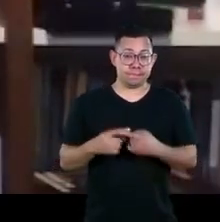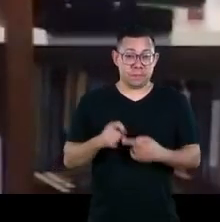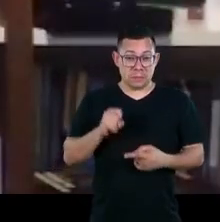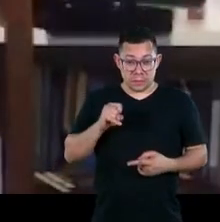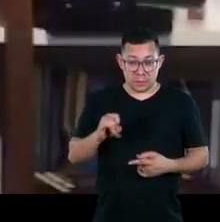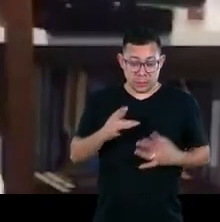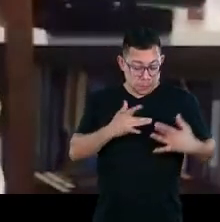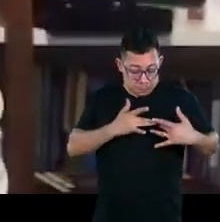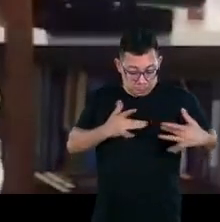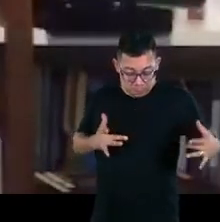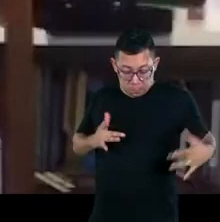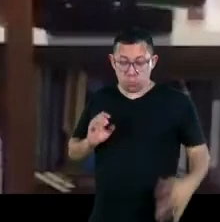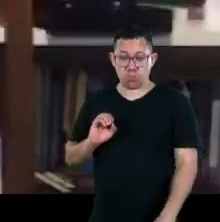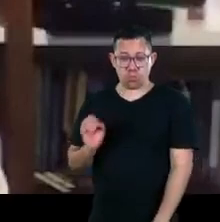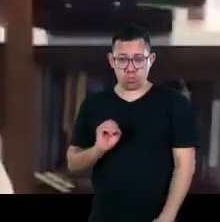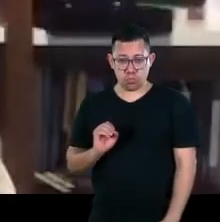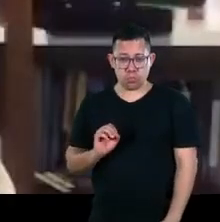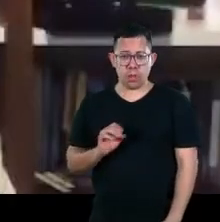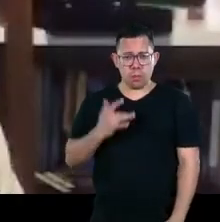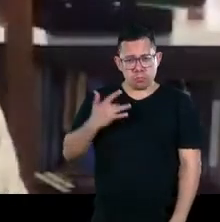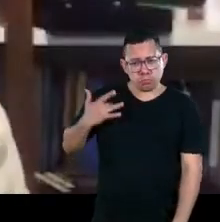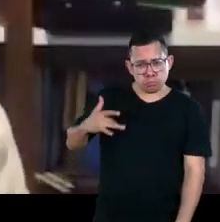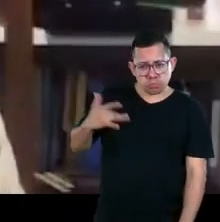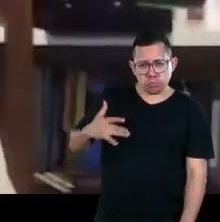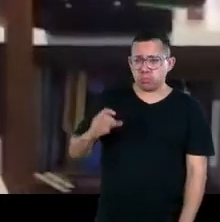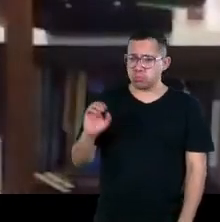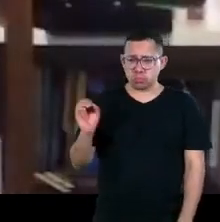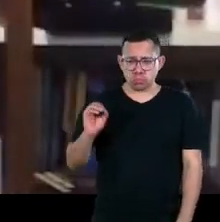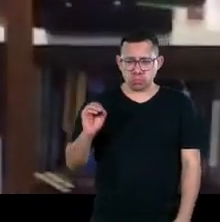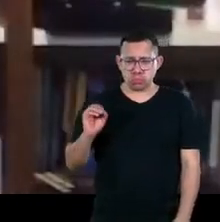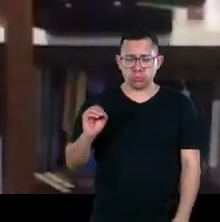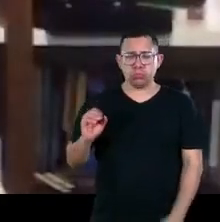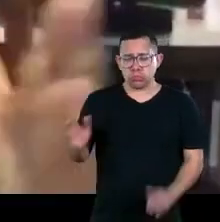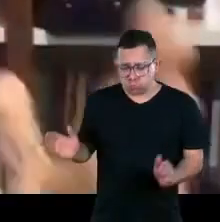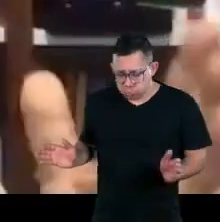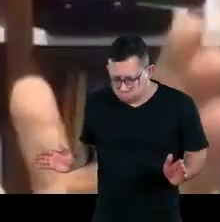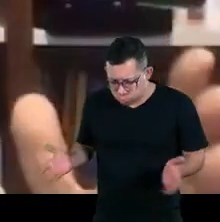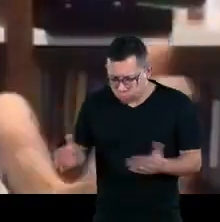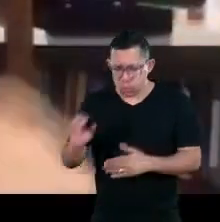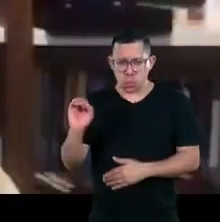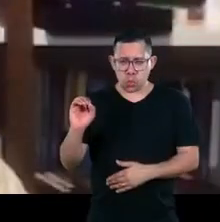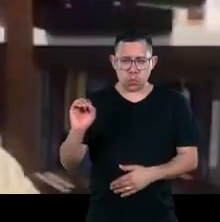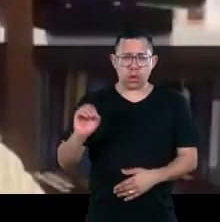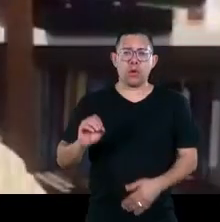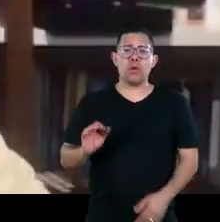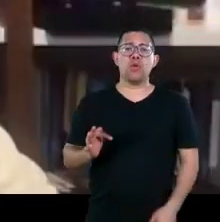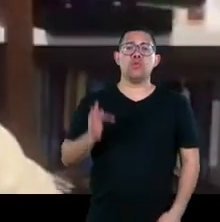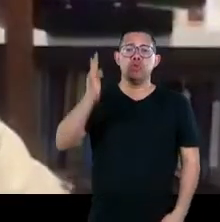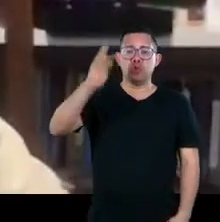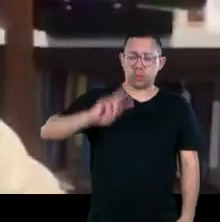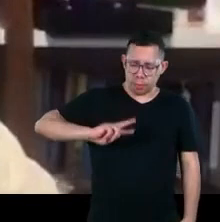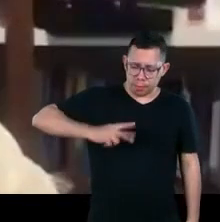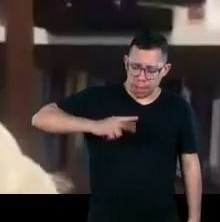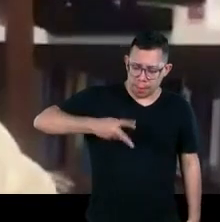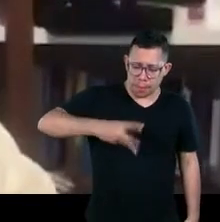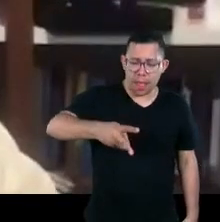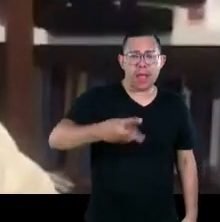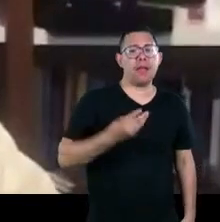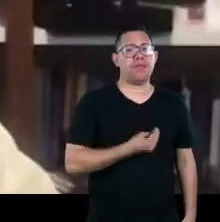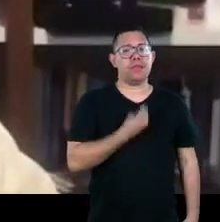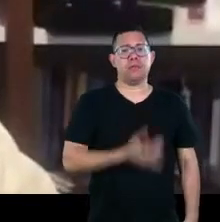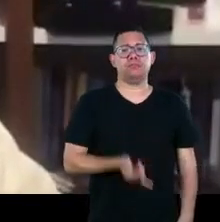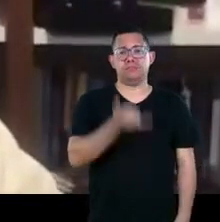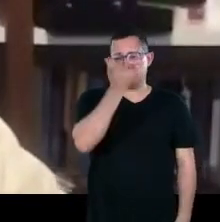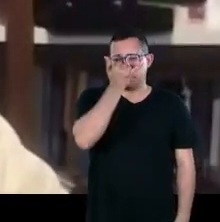reverter contra você mesmo em algum momento lá na frente então até por interesse digamos assim mas não é o mais